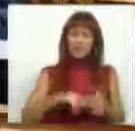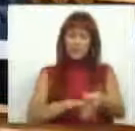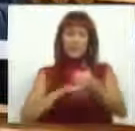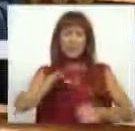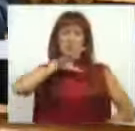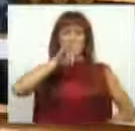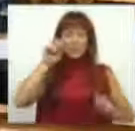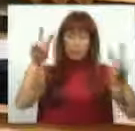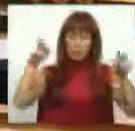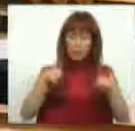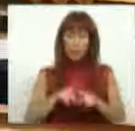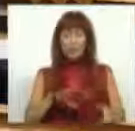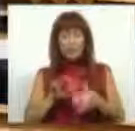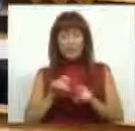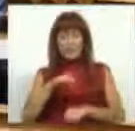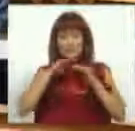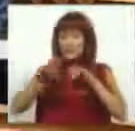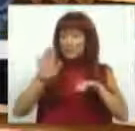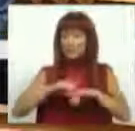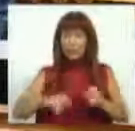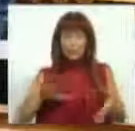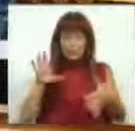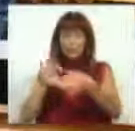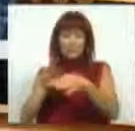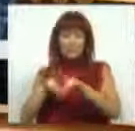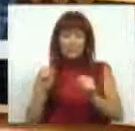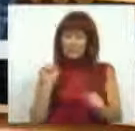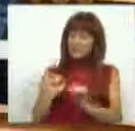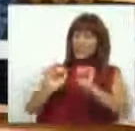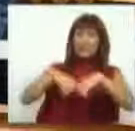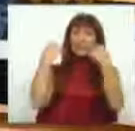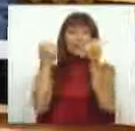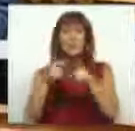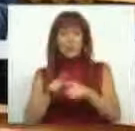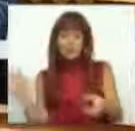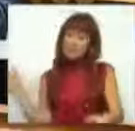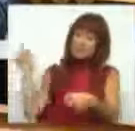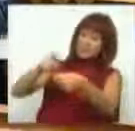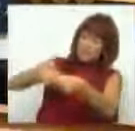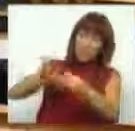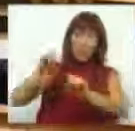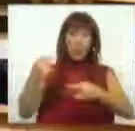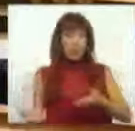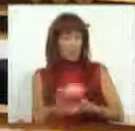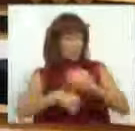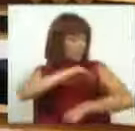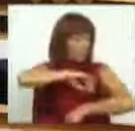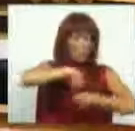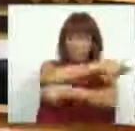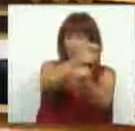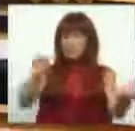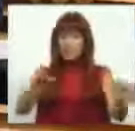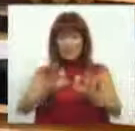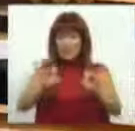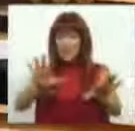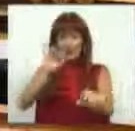sociedade-mãe ou seu estabelecimento estável, em virtude da associação com a sociedade sua afiliada, obtenha lucros distribuídos de outra